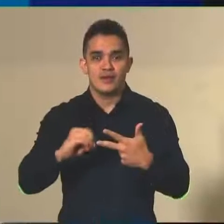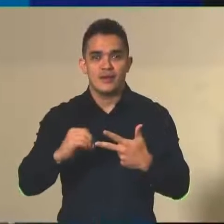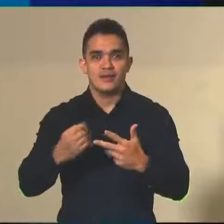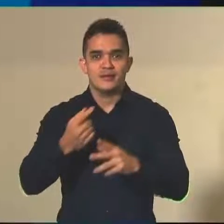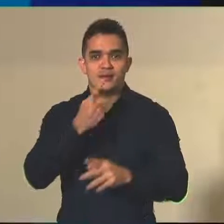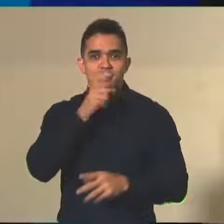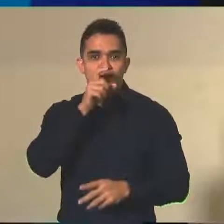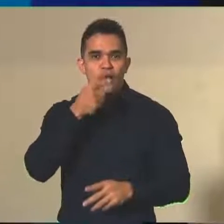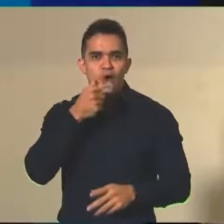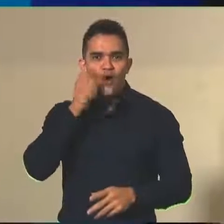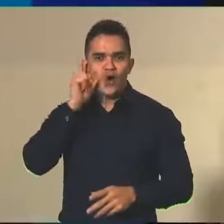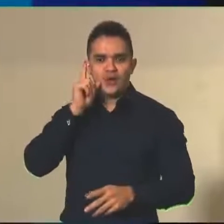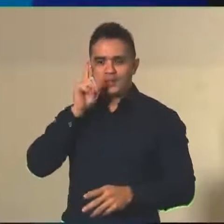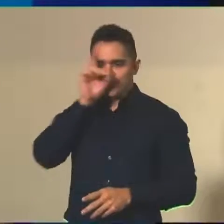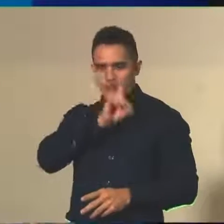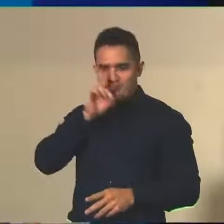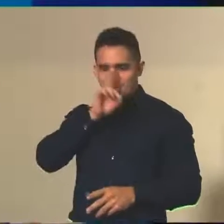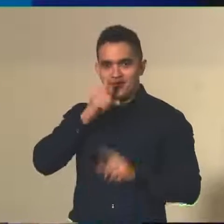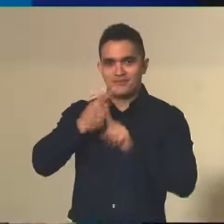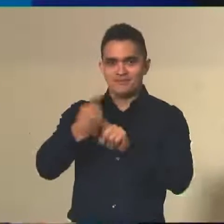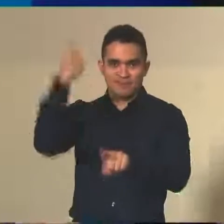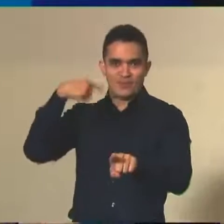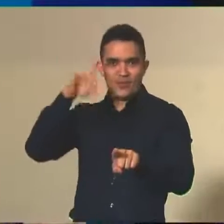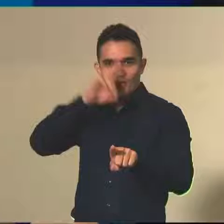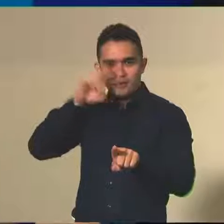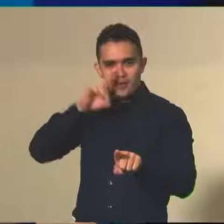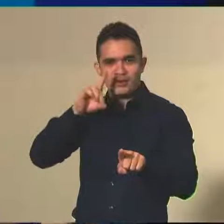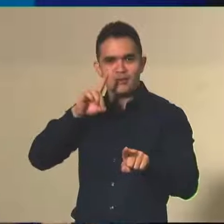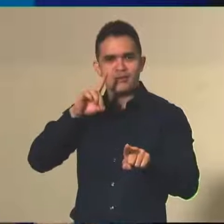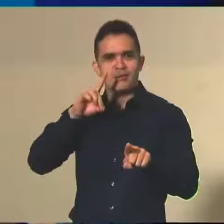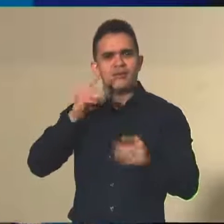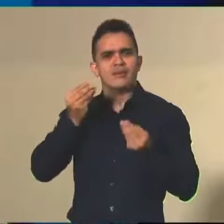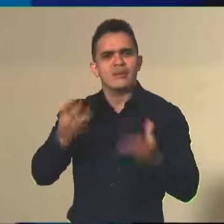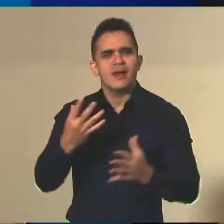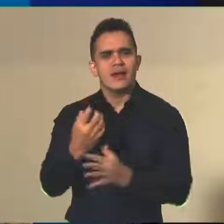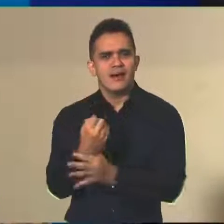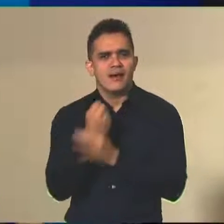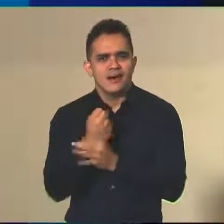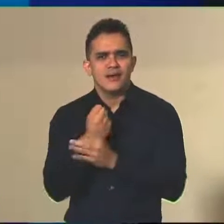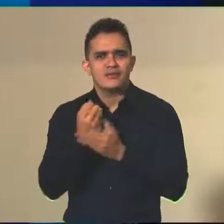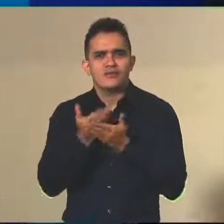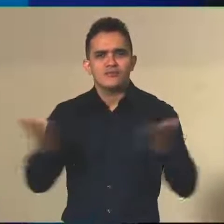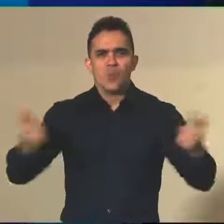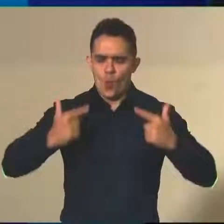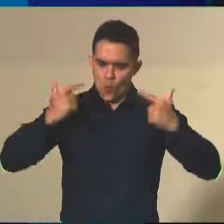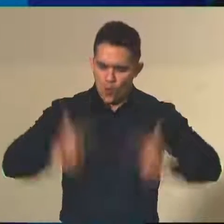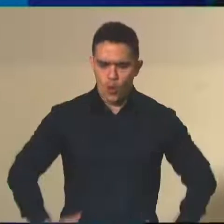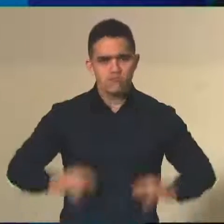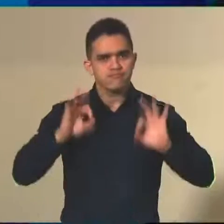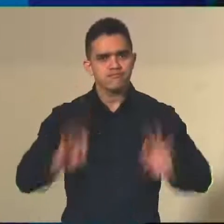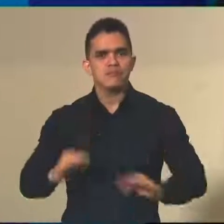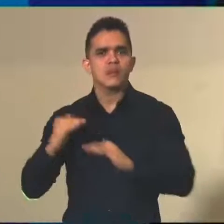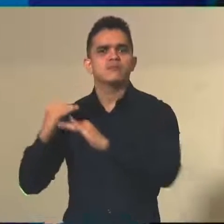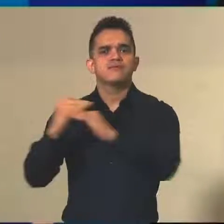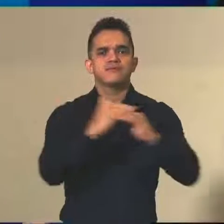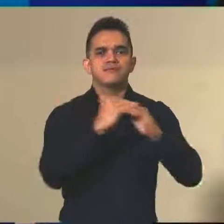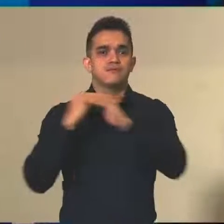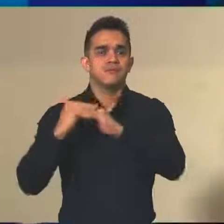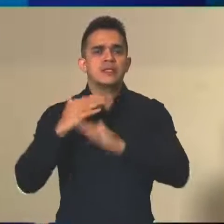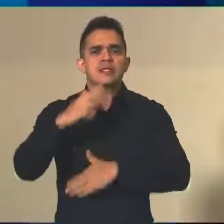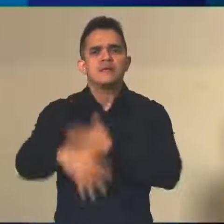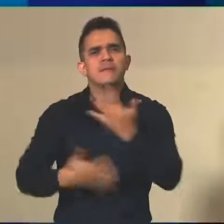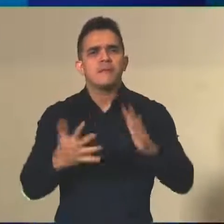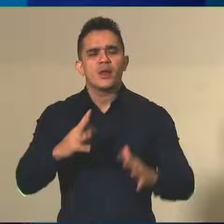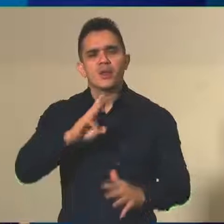últimos dois domingos, sempre buscando garantir a hisonomia e equidade nesse processo que envolveu cerca de